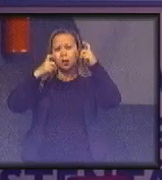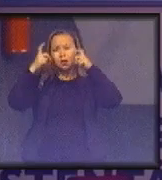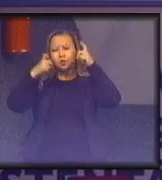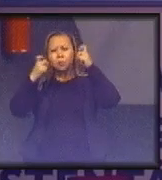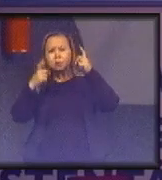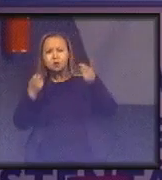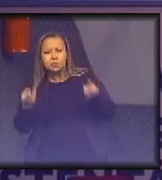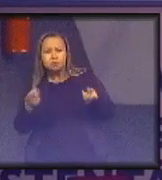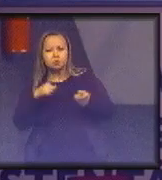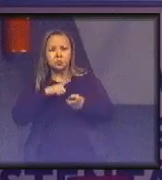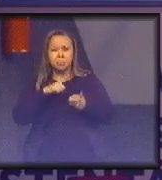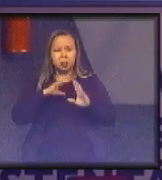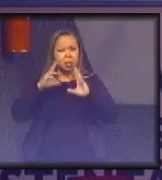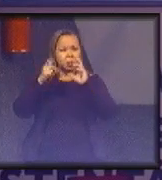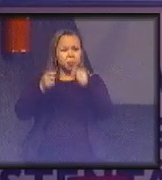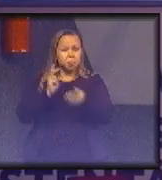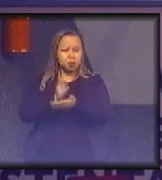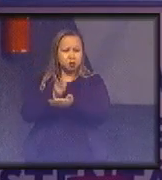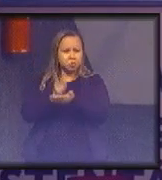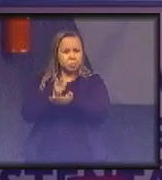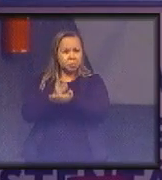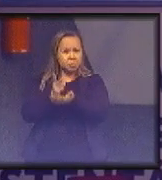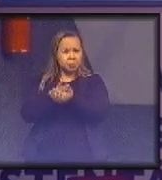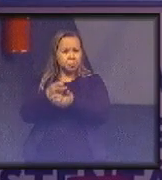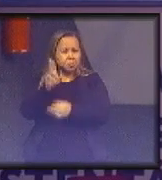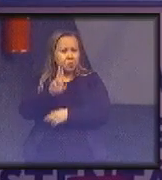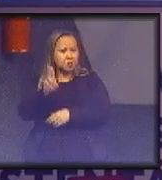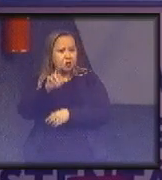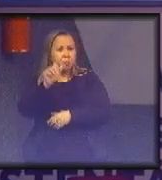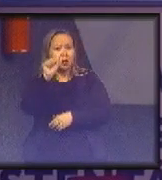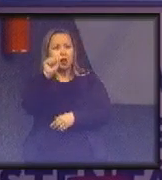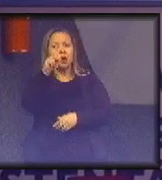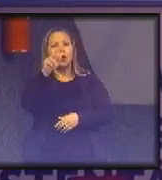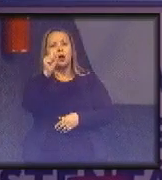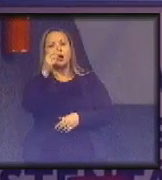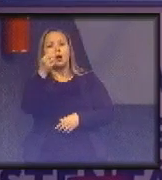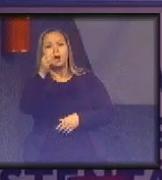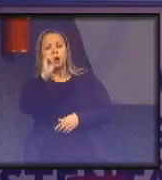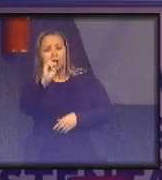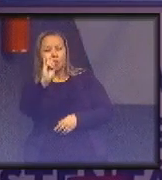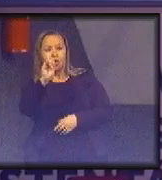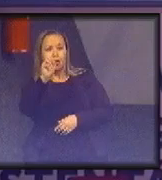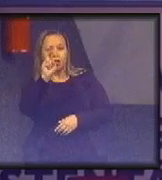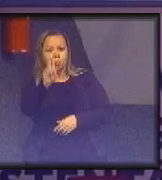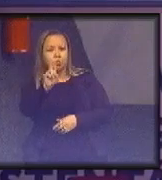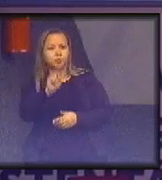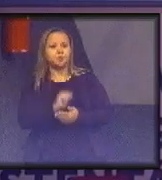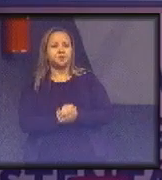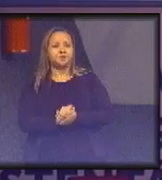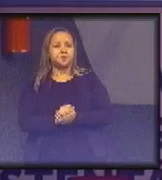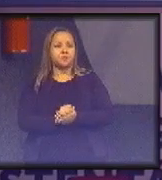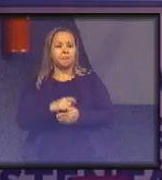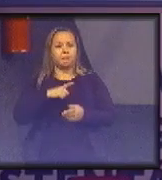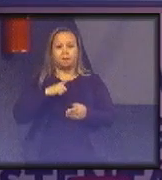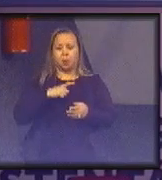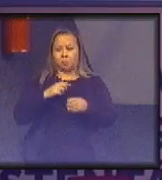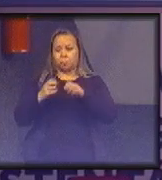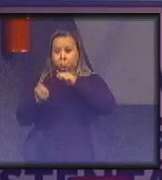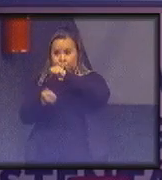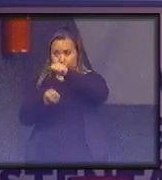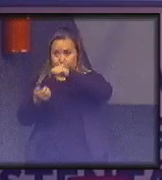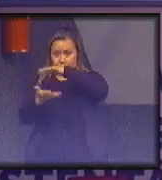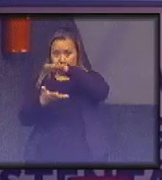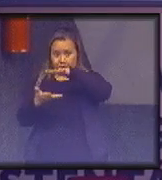para todos e para sempre que nós usamos no ACATU como sendo a própria definição de sustentabilidade. A sustentabilidade é um processo